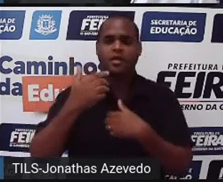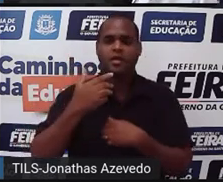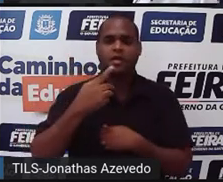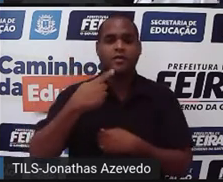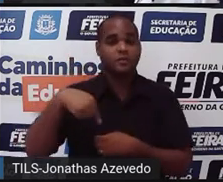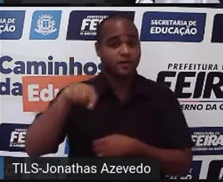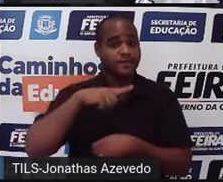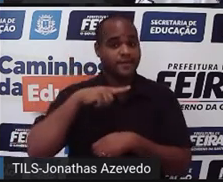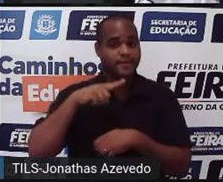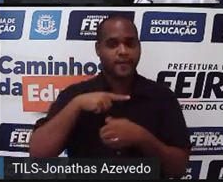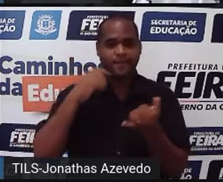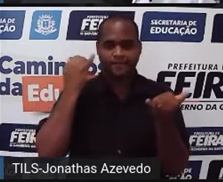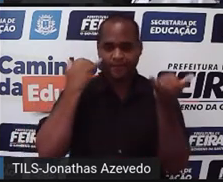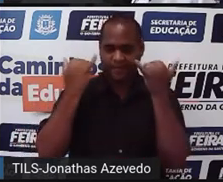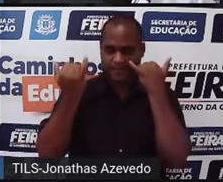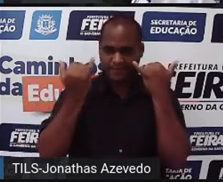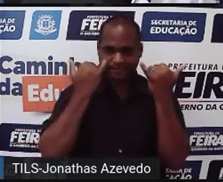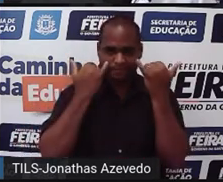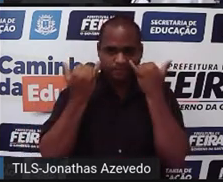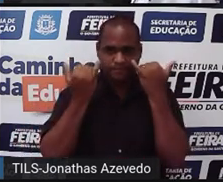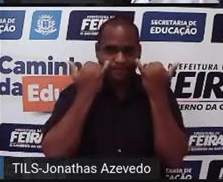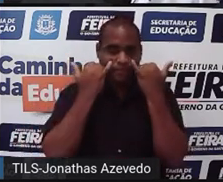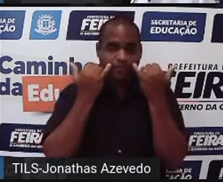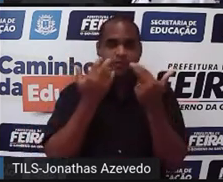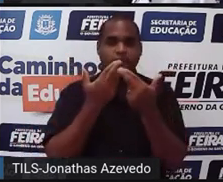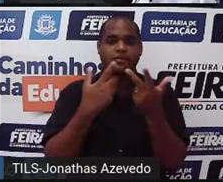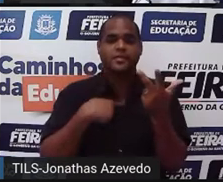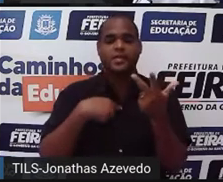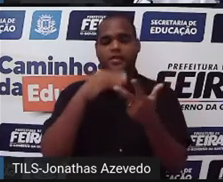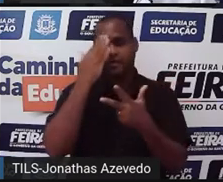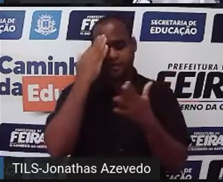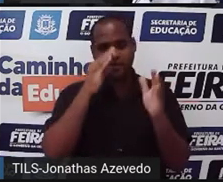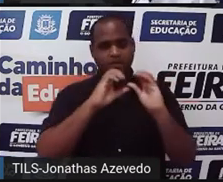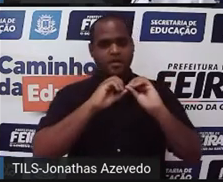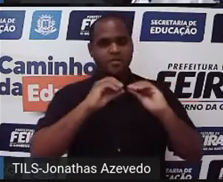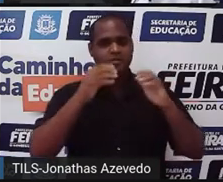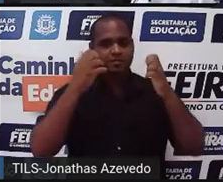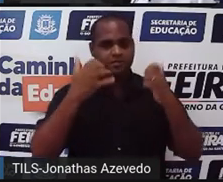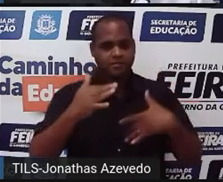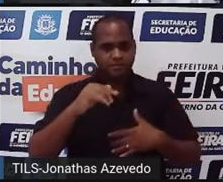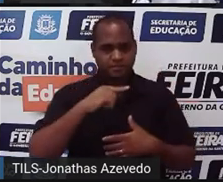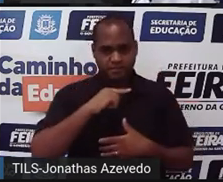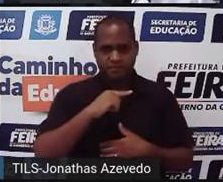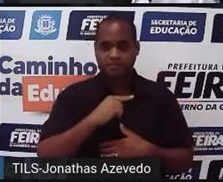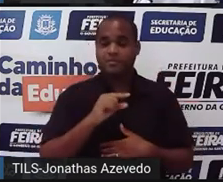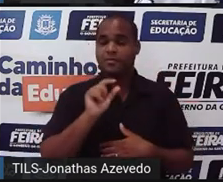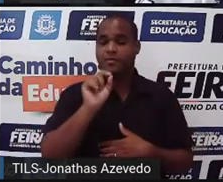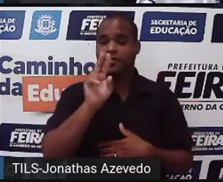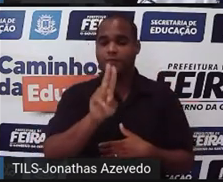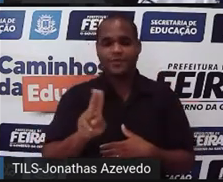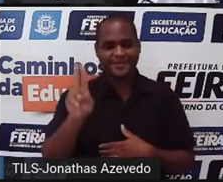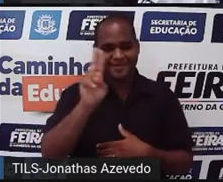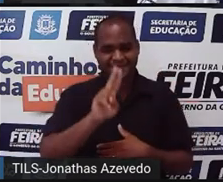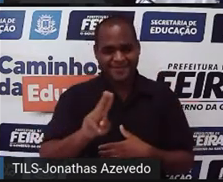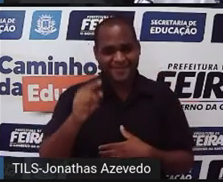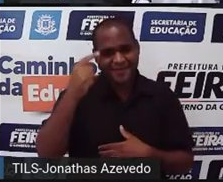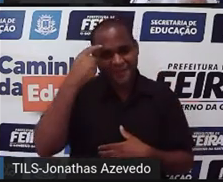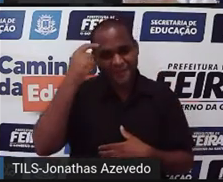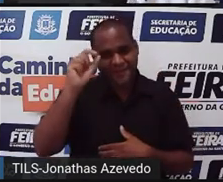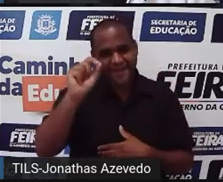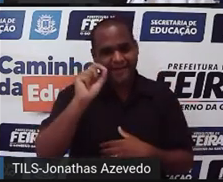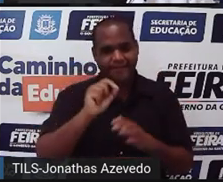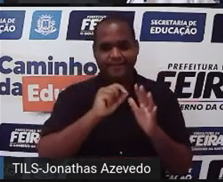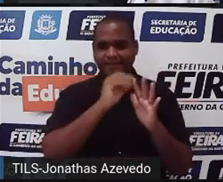pegar as informações, né? E interpretar elas fazendo uso de tabelas ou